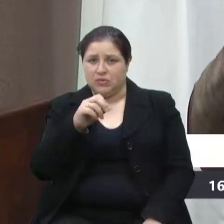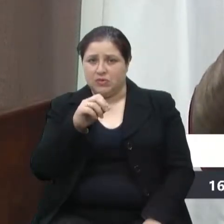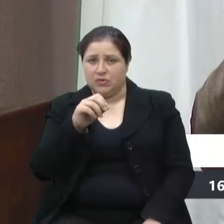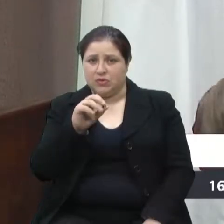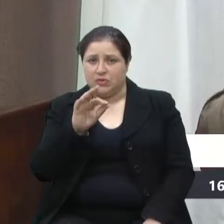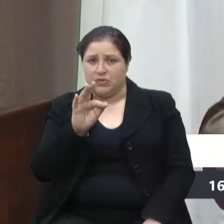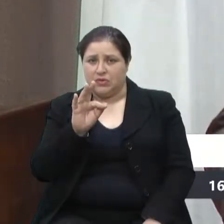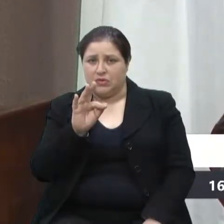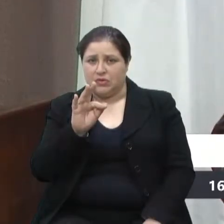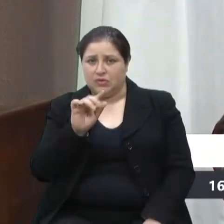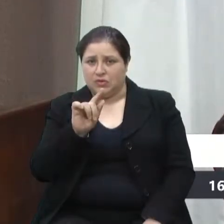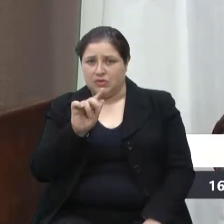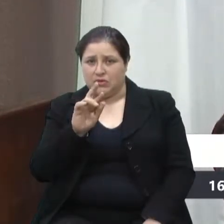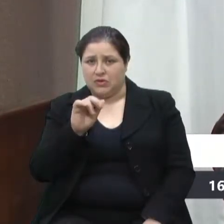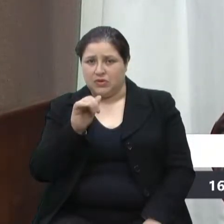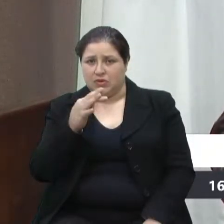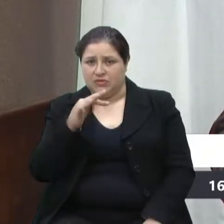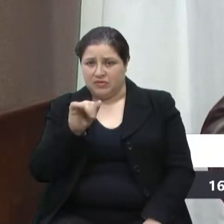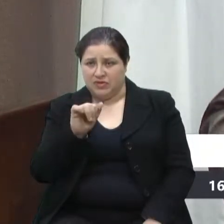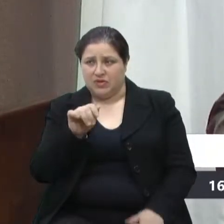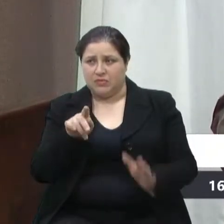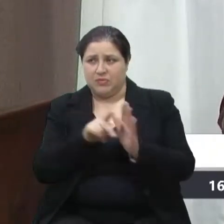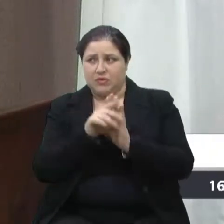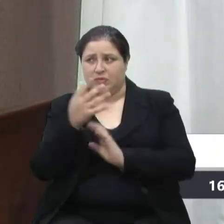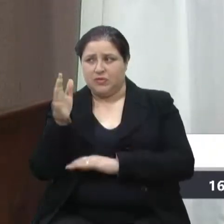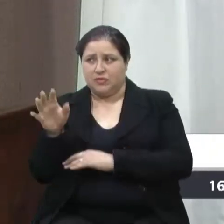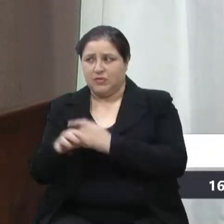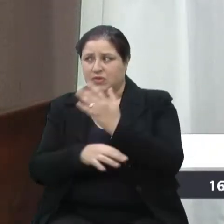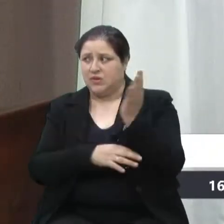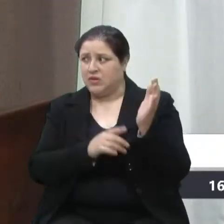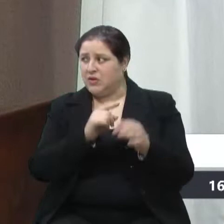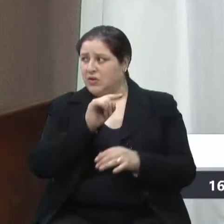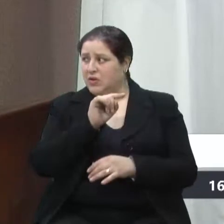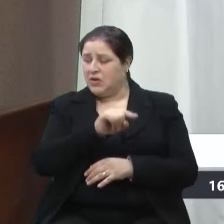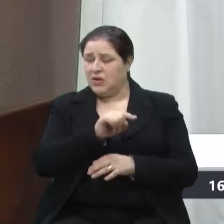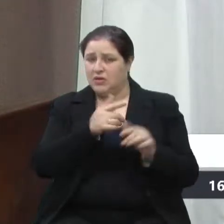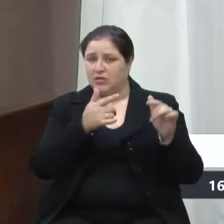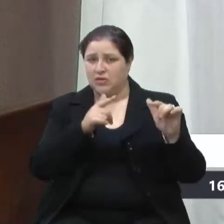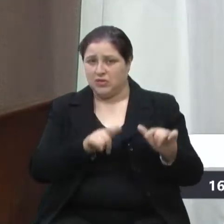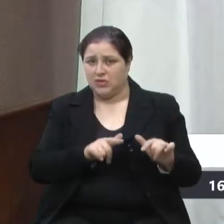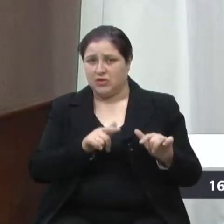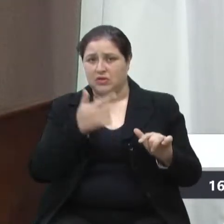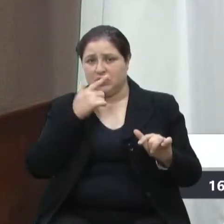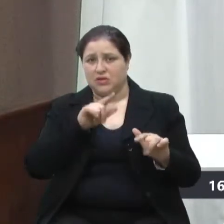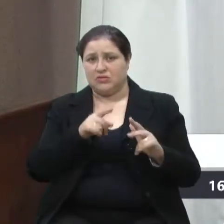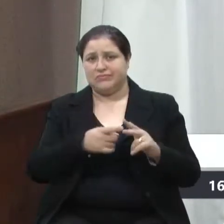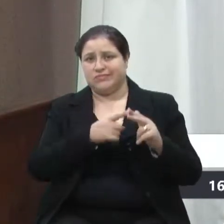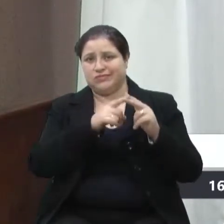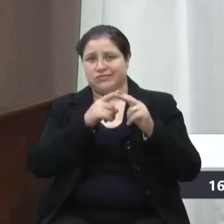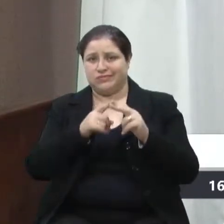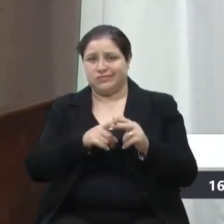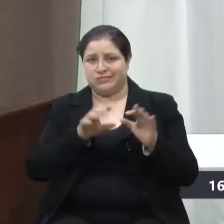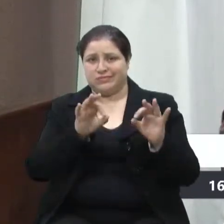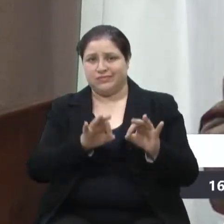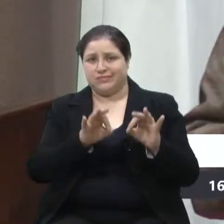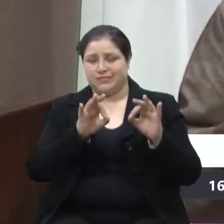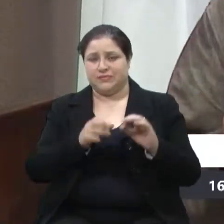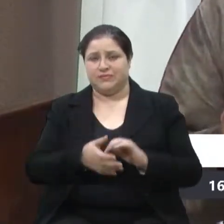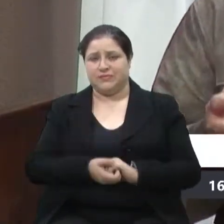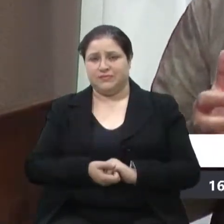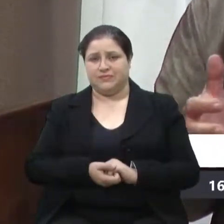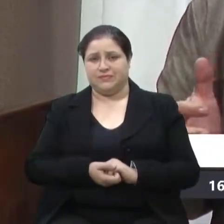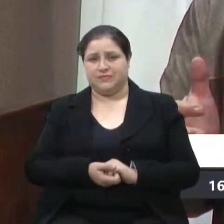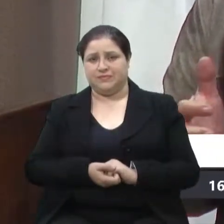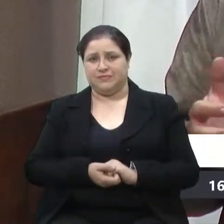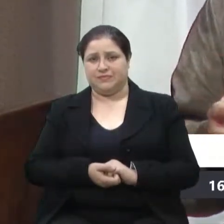na questão ambiental, para que esses locais sejam regularizados. Eu quero... Concede uma